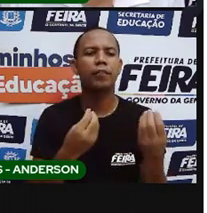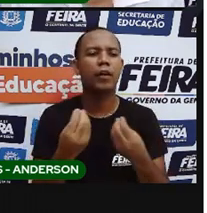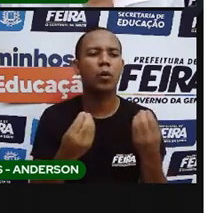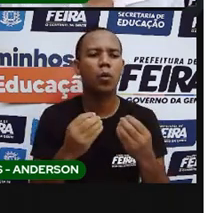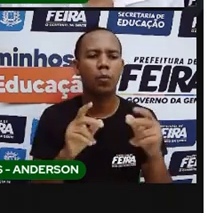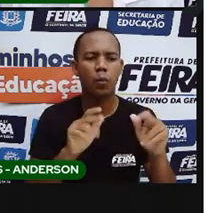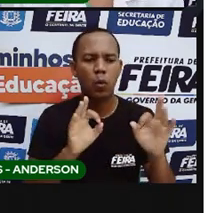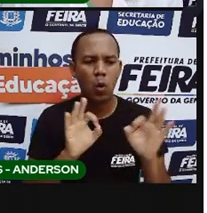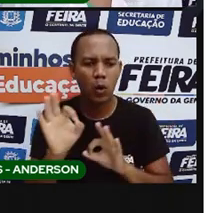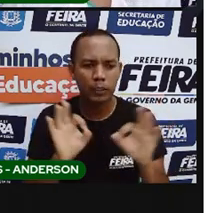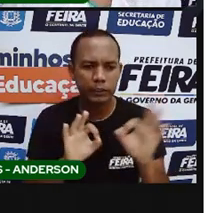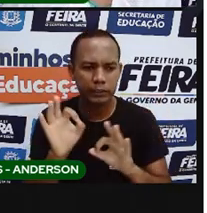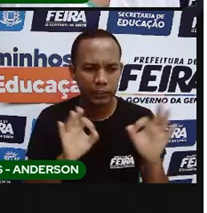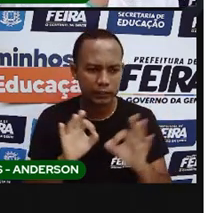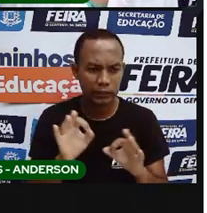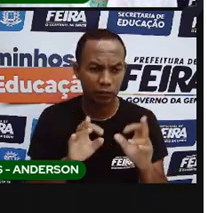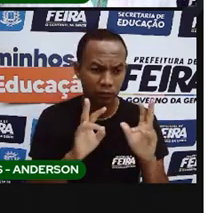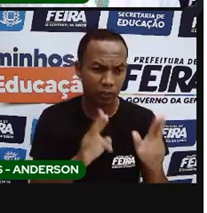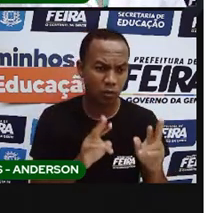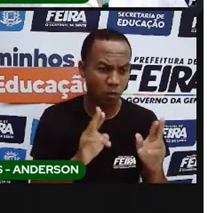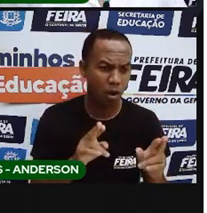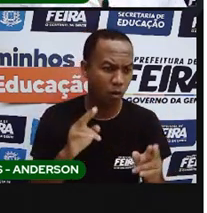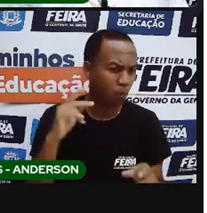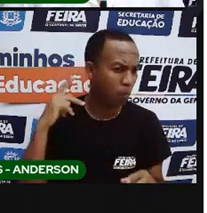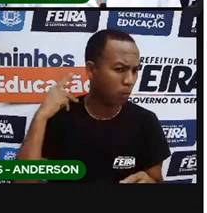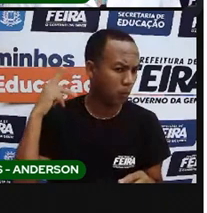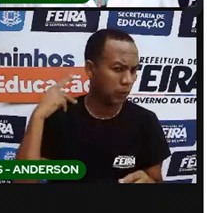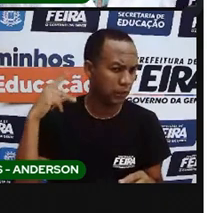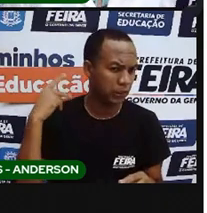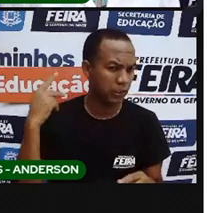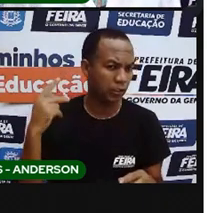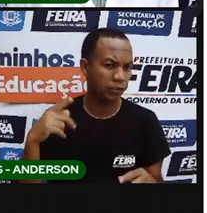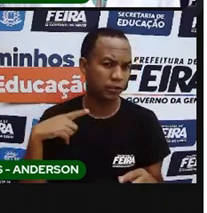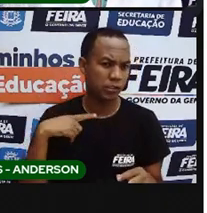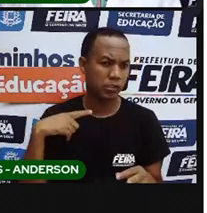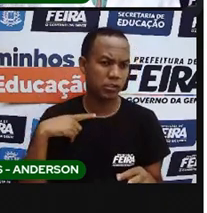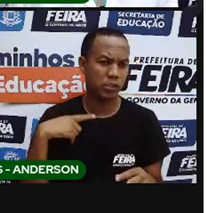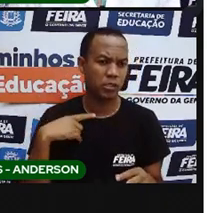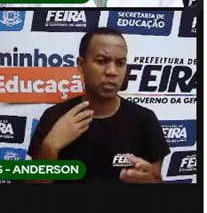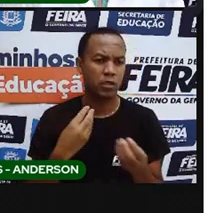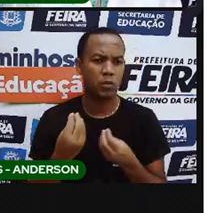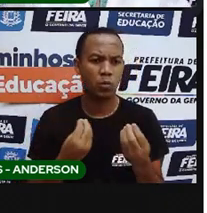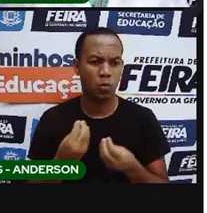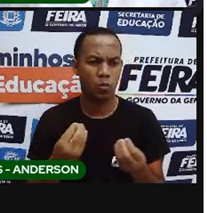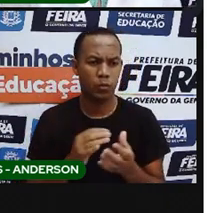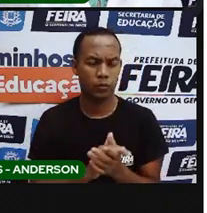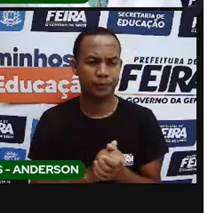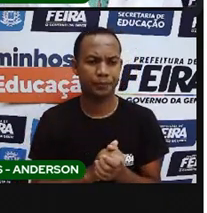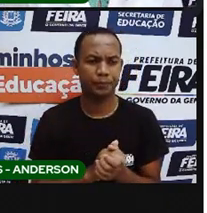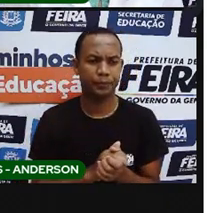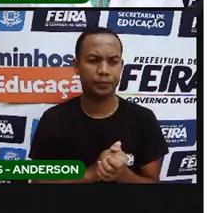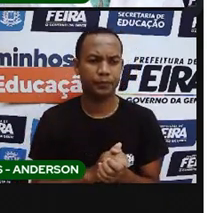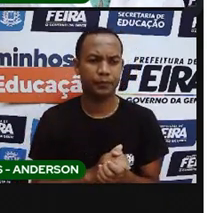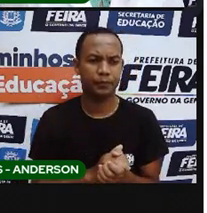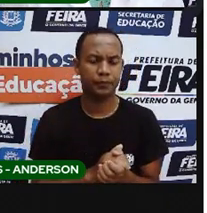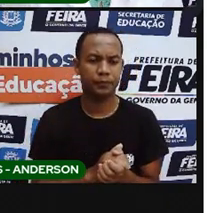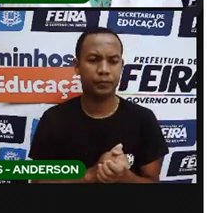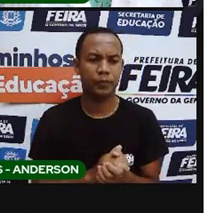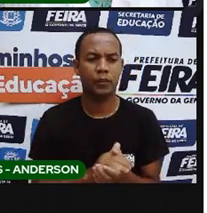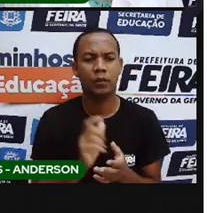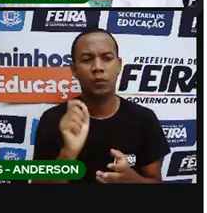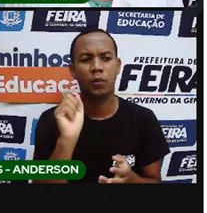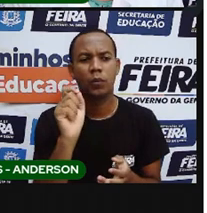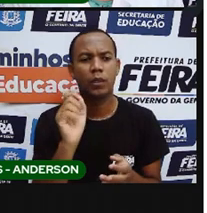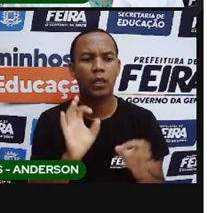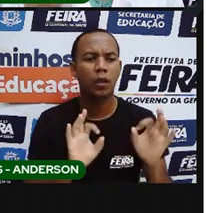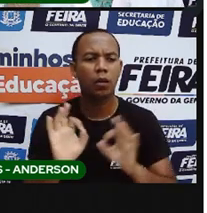política, né? Que, obviamente, existiam as aldeias, dentro das aldeias existia uma organização política. E o que seria